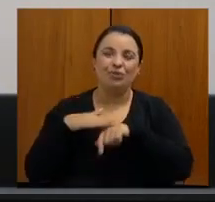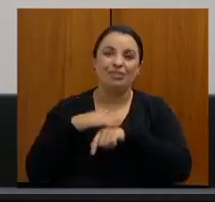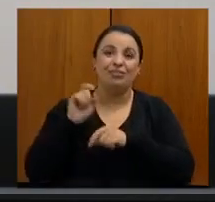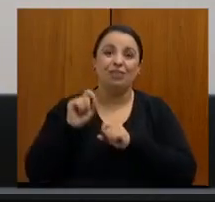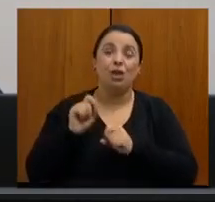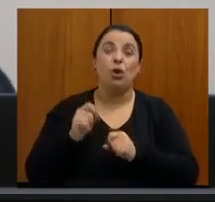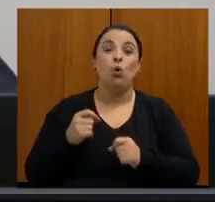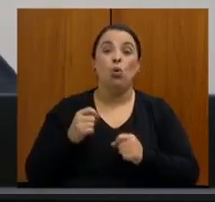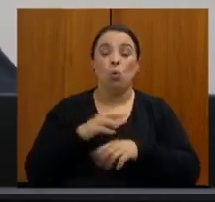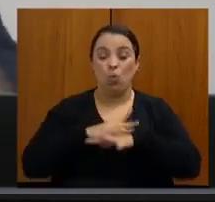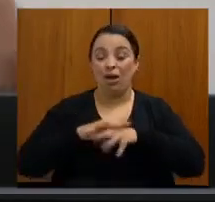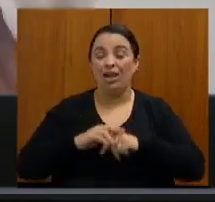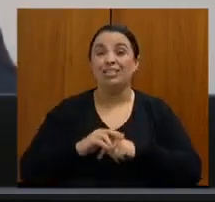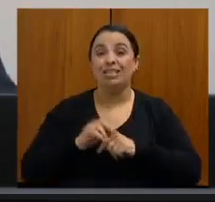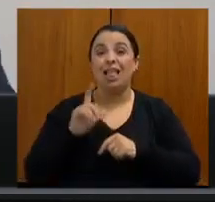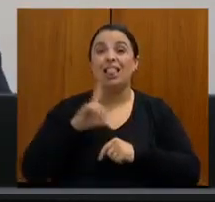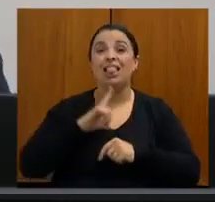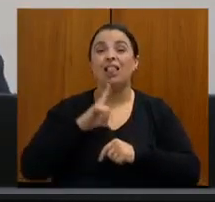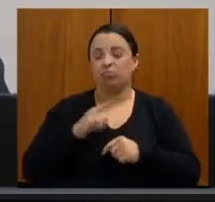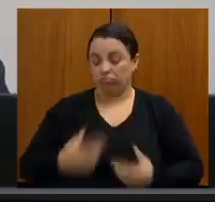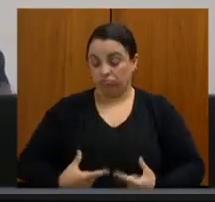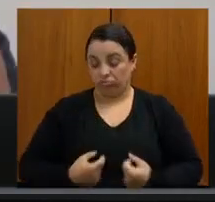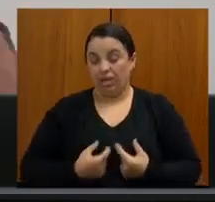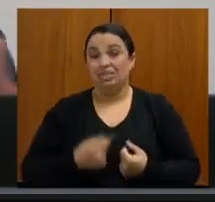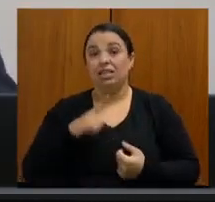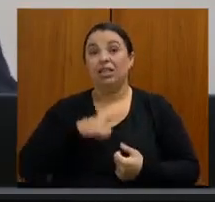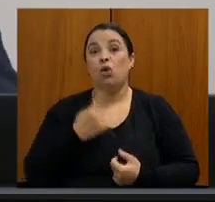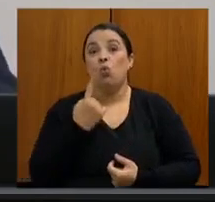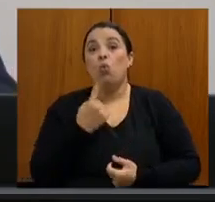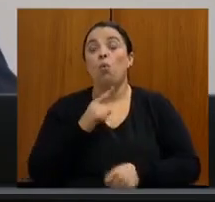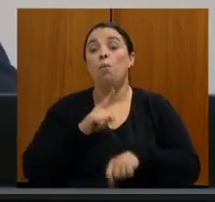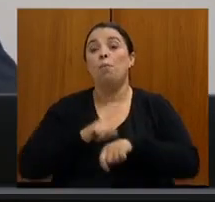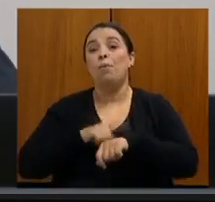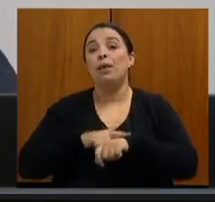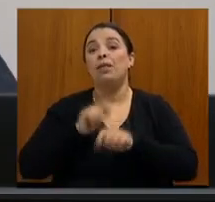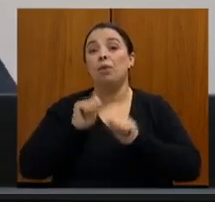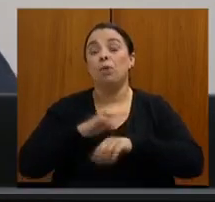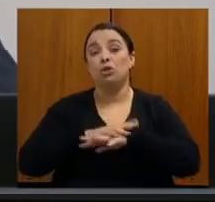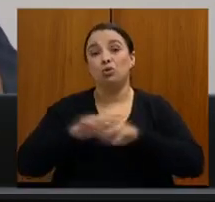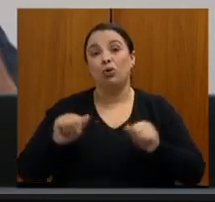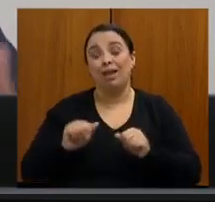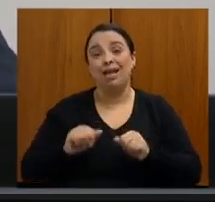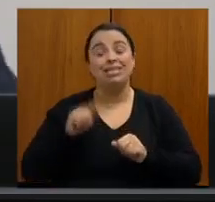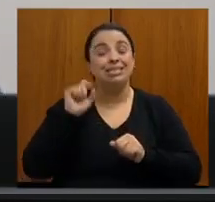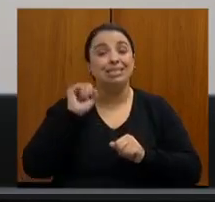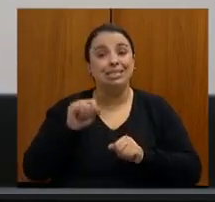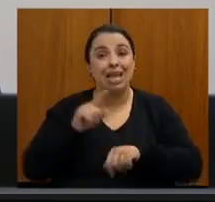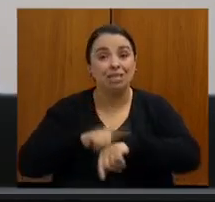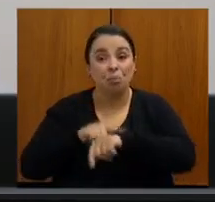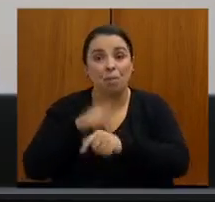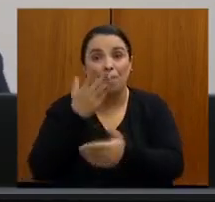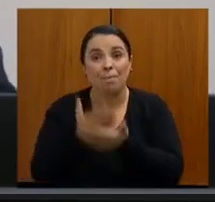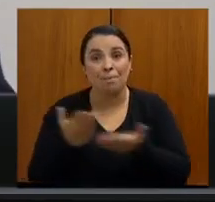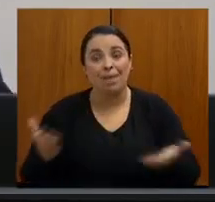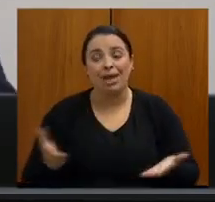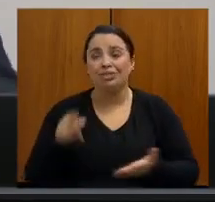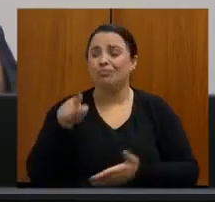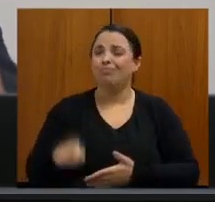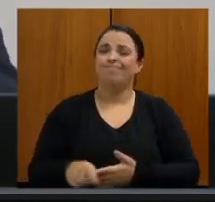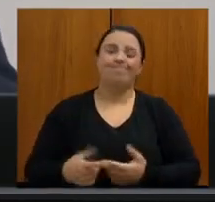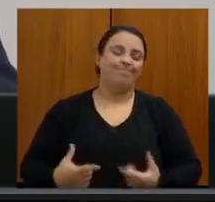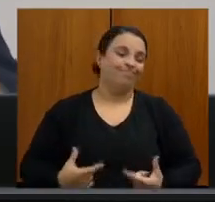perdeu essa oportunidade, ele sempre vai vencer. O câncer sempre vai vencer se você não diagnosticou